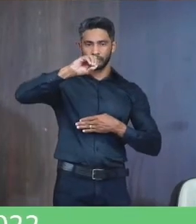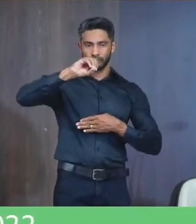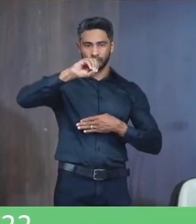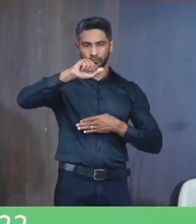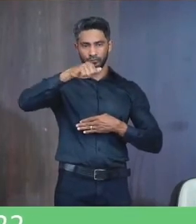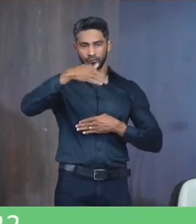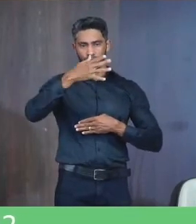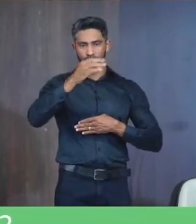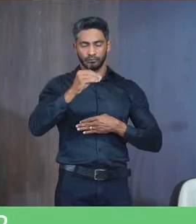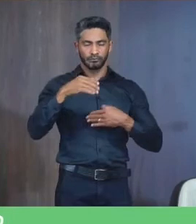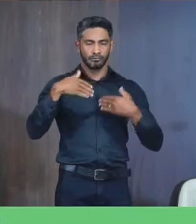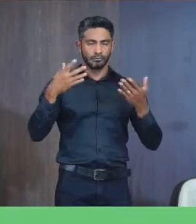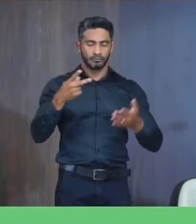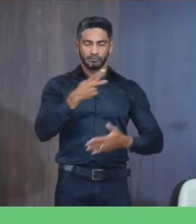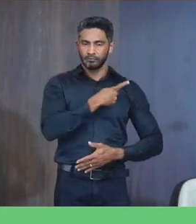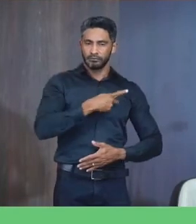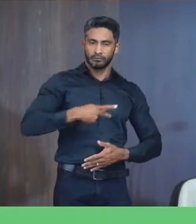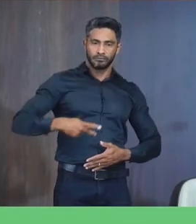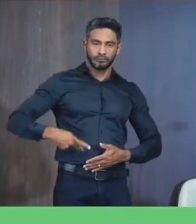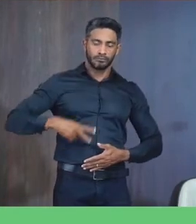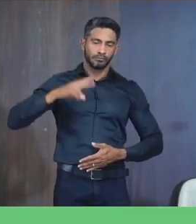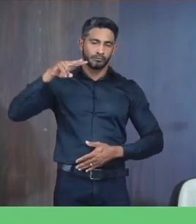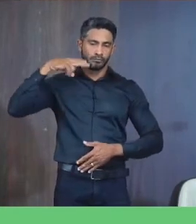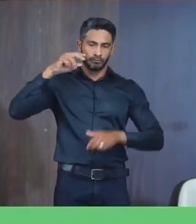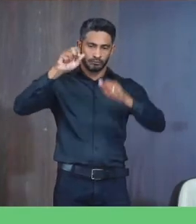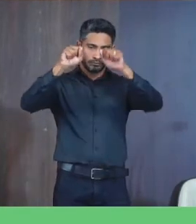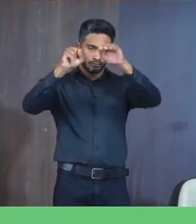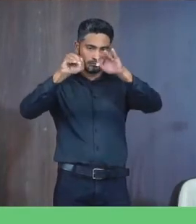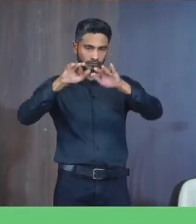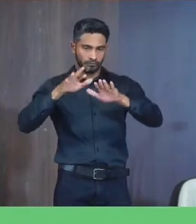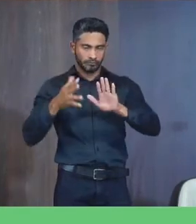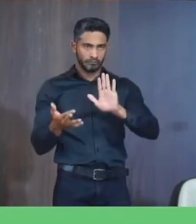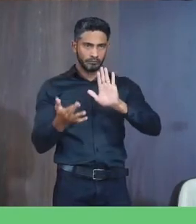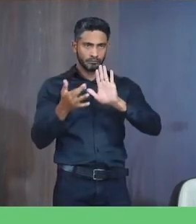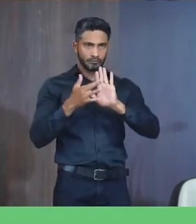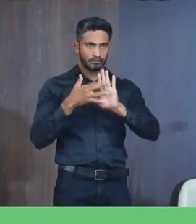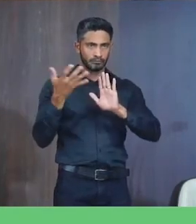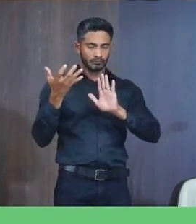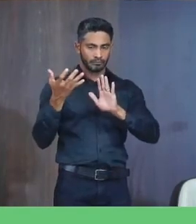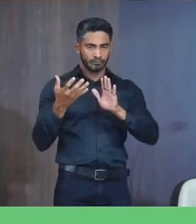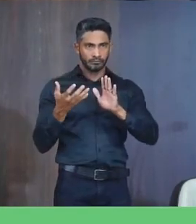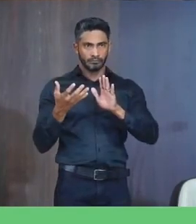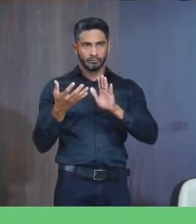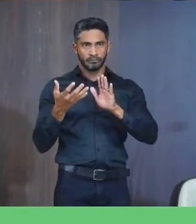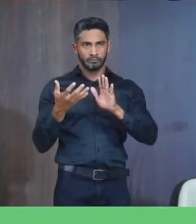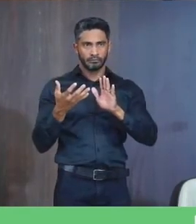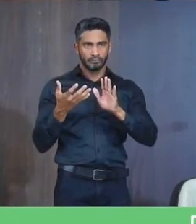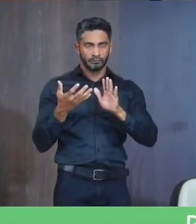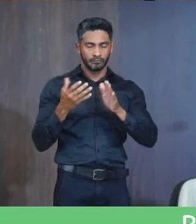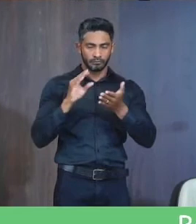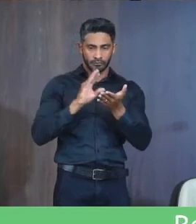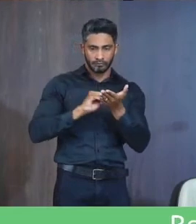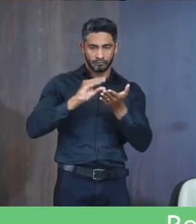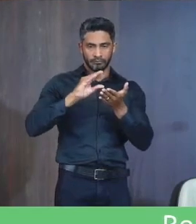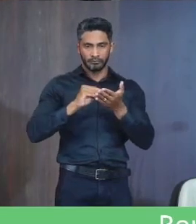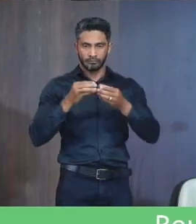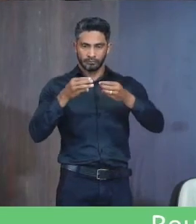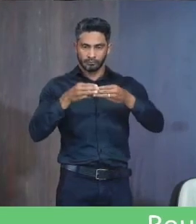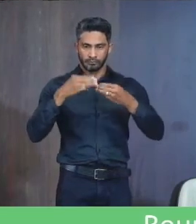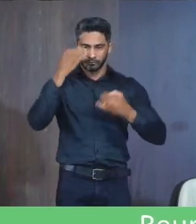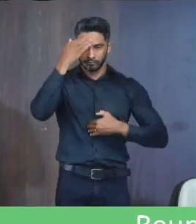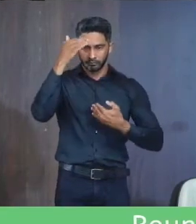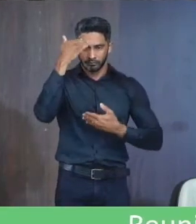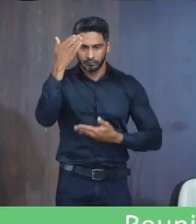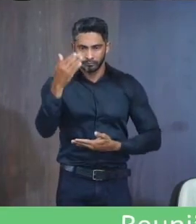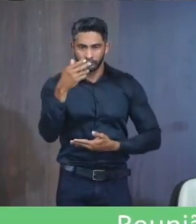Silva Excelentíssimo Senhor Presidente O vereador Que subscreve Vem na forma regimental Requerir a vossa excelência Que seja constada Em ata Moção com voto De